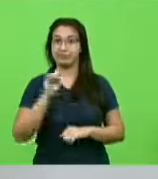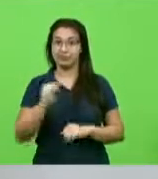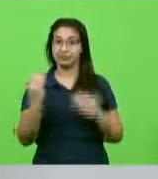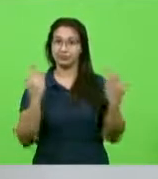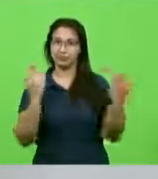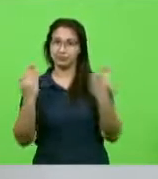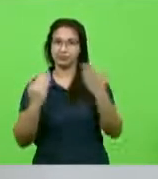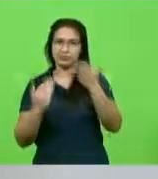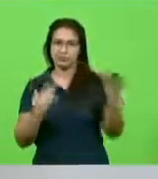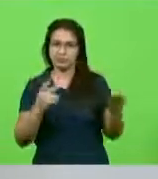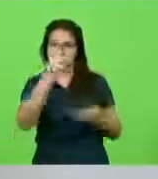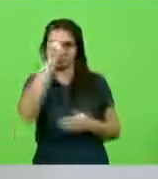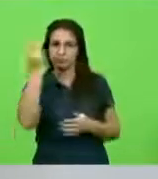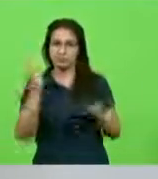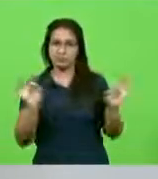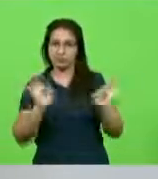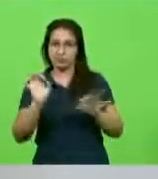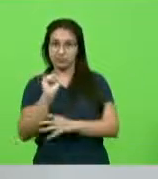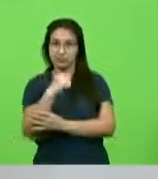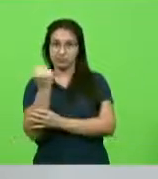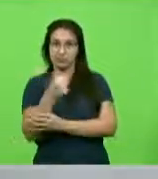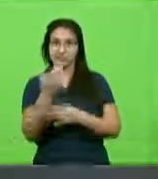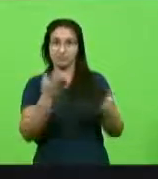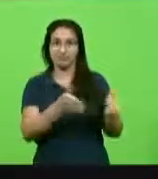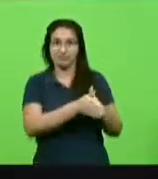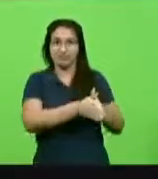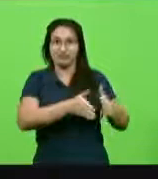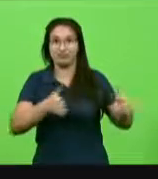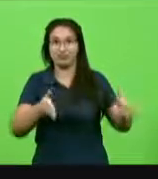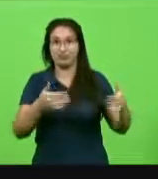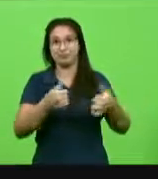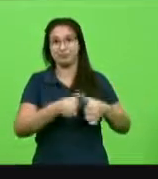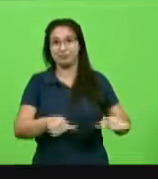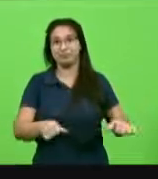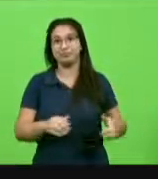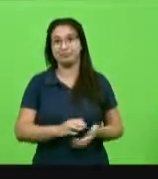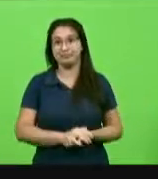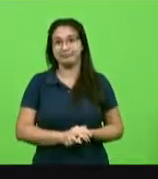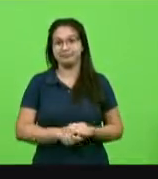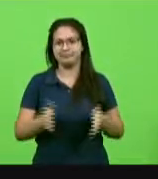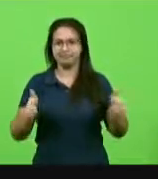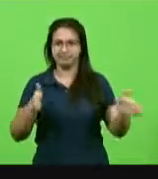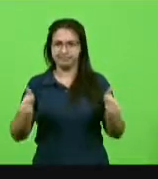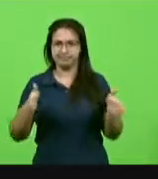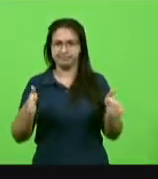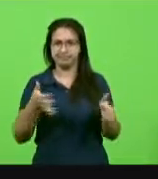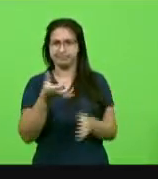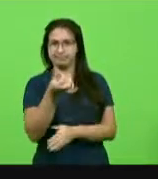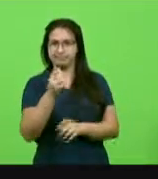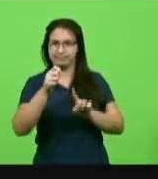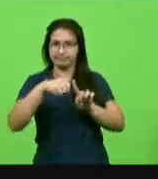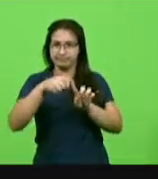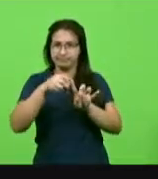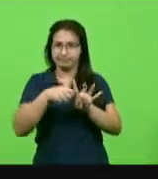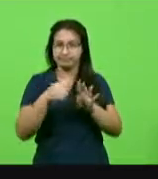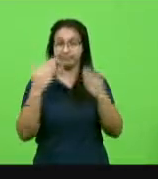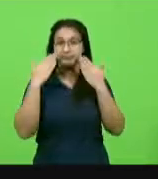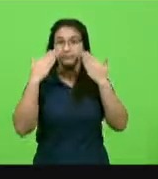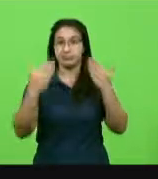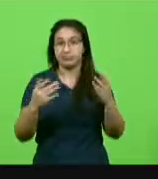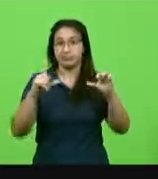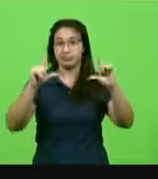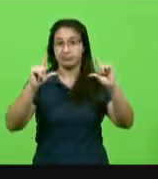respiratória. E esse estudo avaliou 500 pacientes num período de seis meses, mostrando a